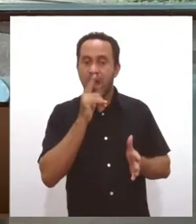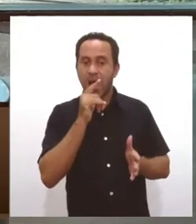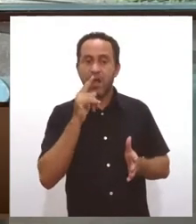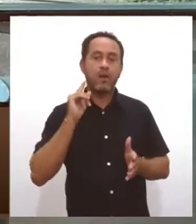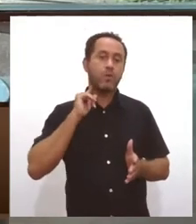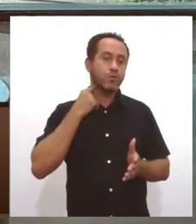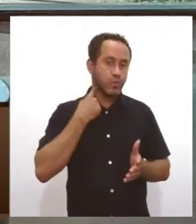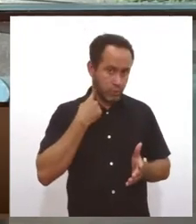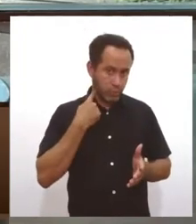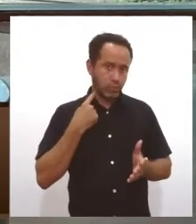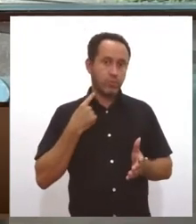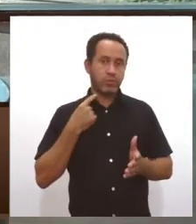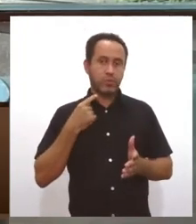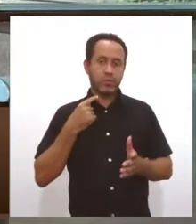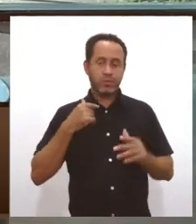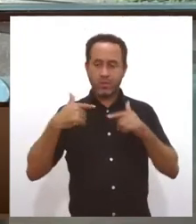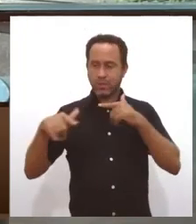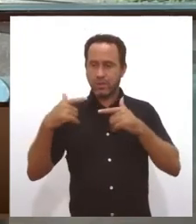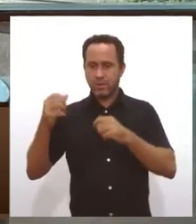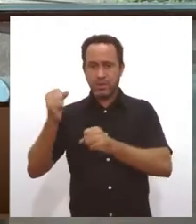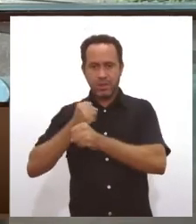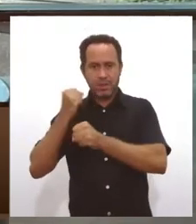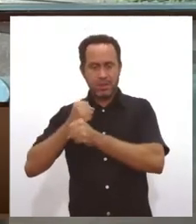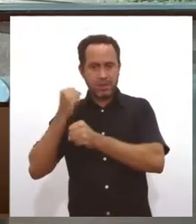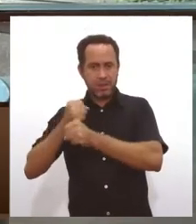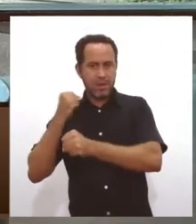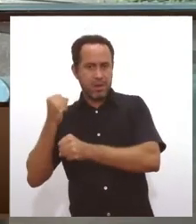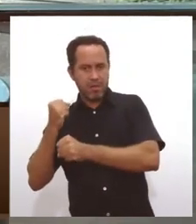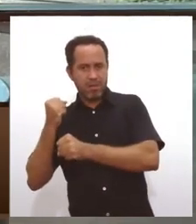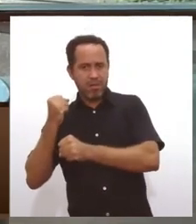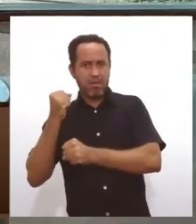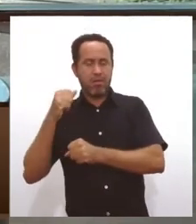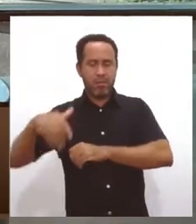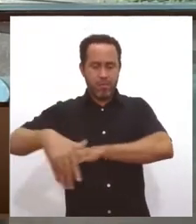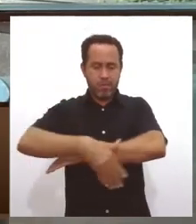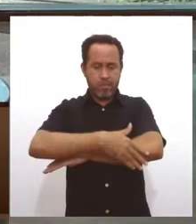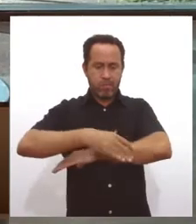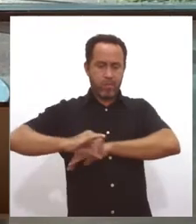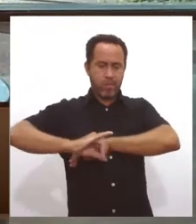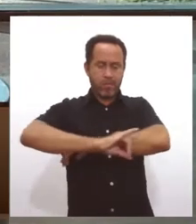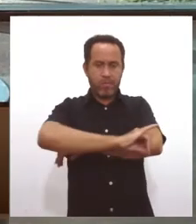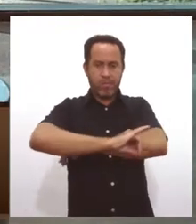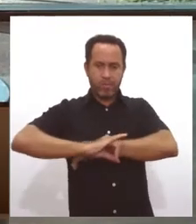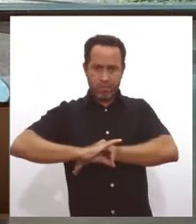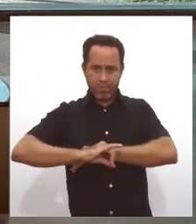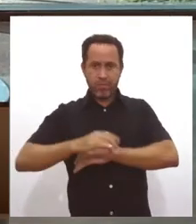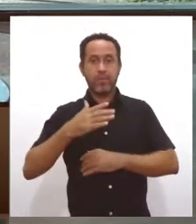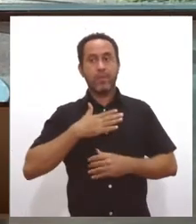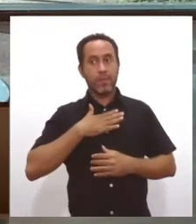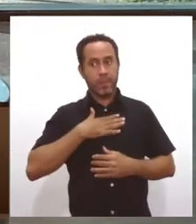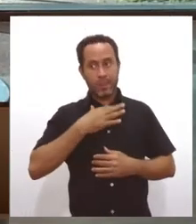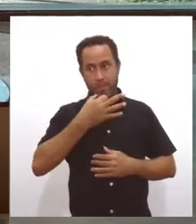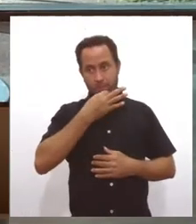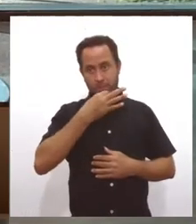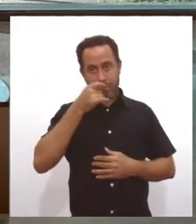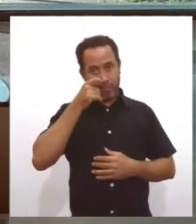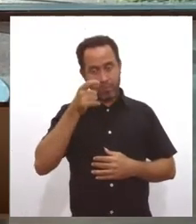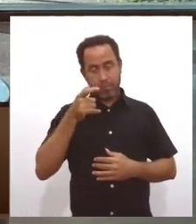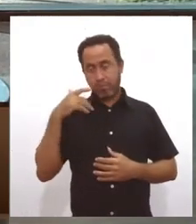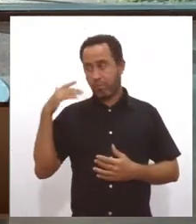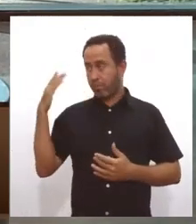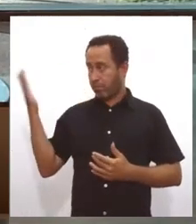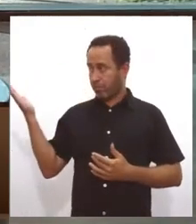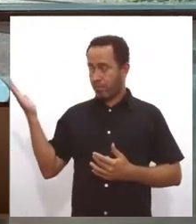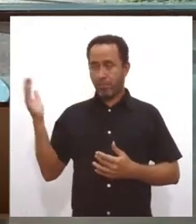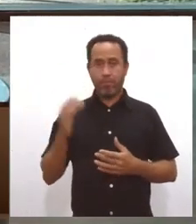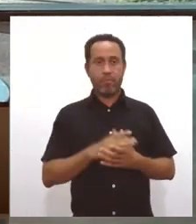de obras de saneamento básico, né? São, na minha visão, eu não sei se na visão, né,